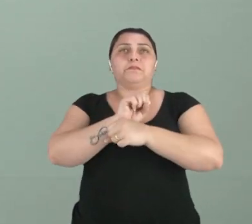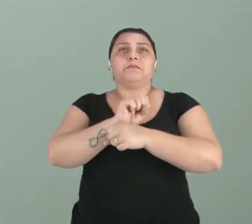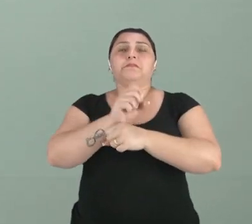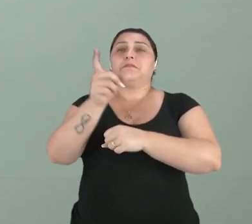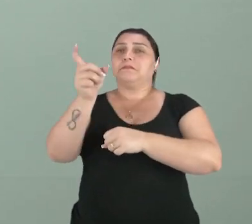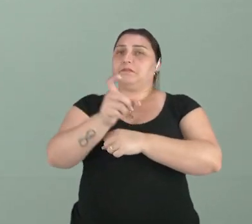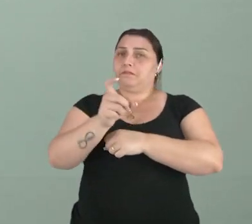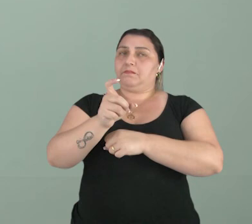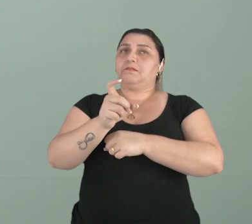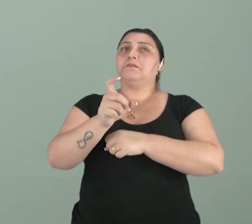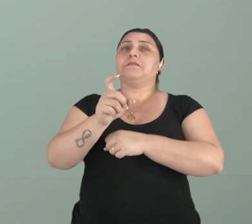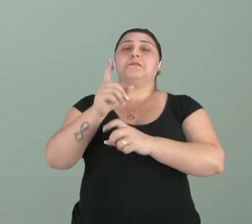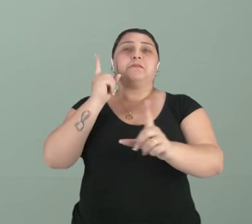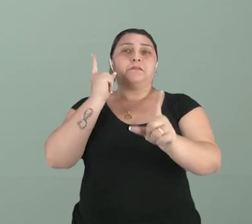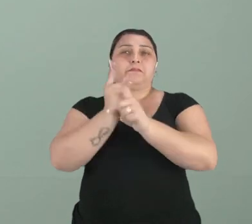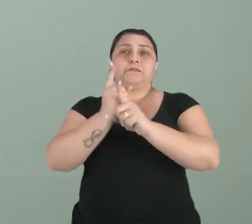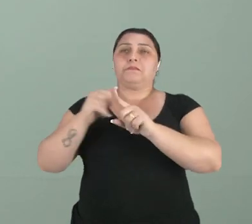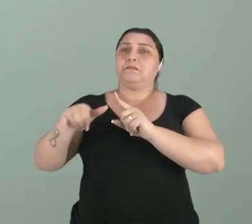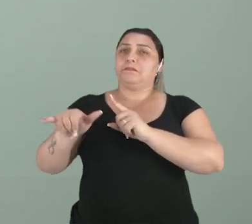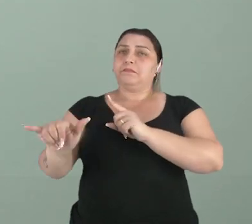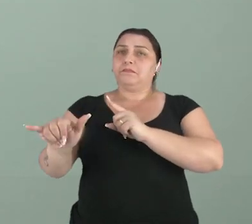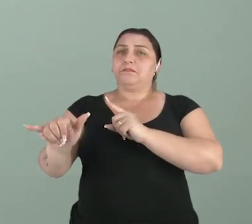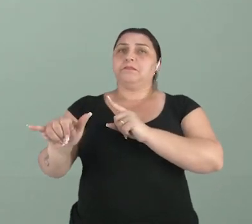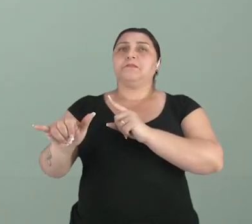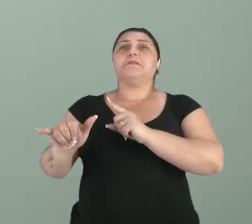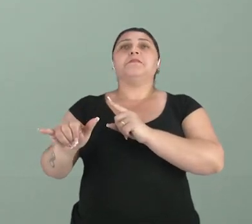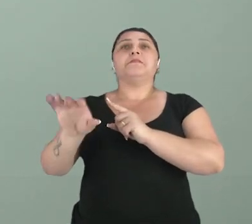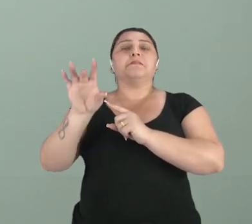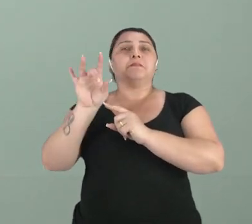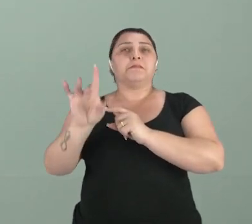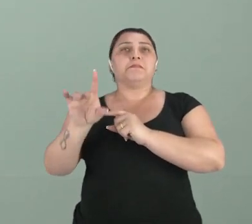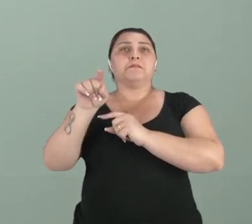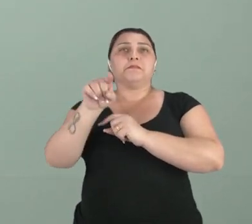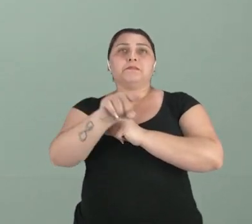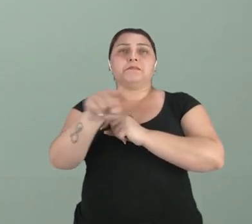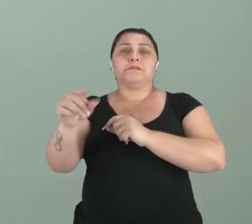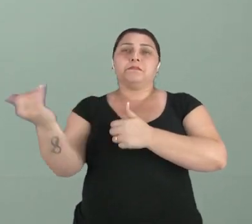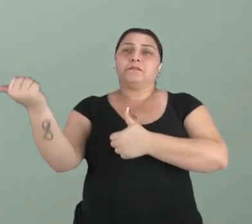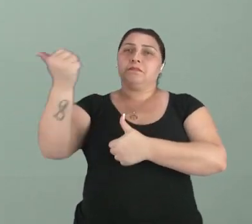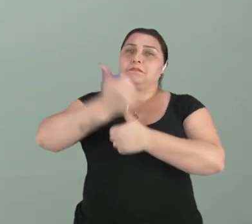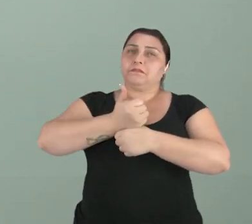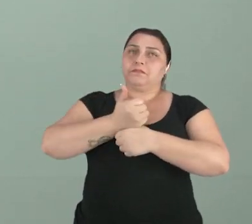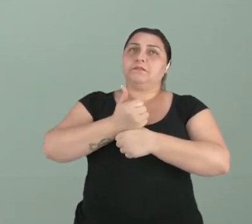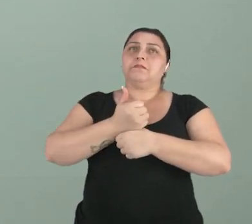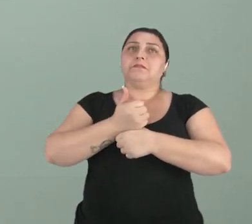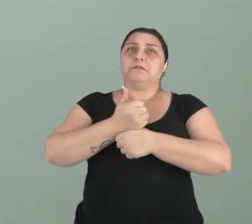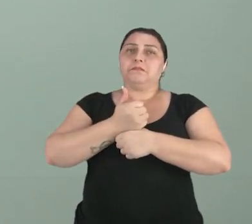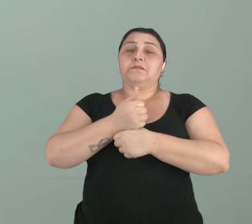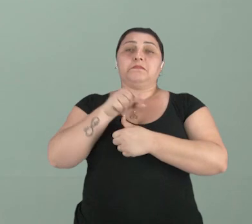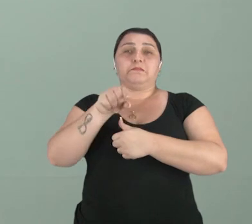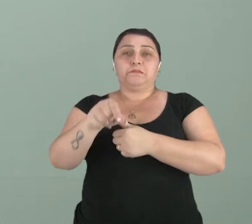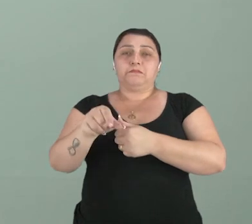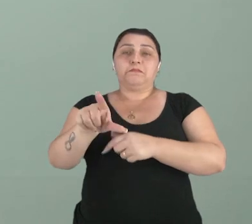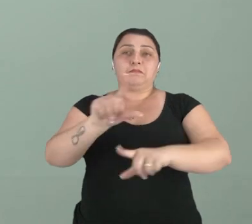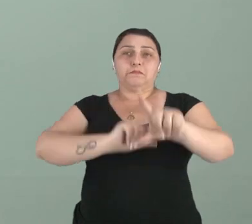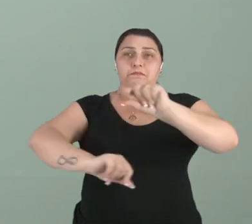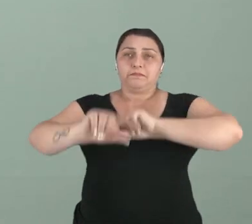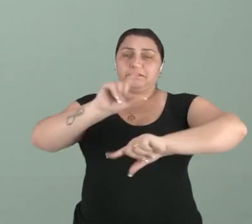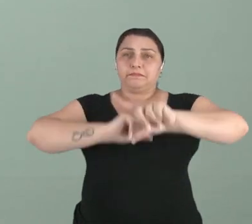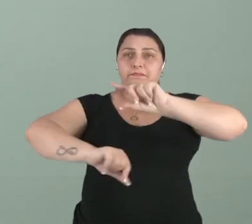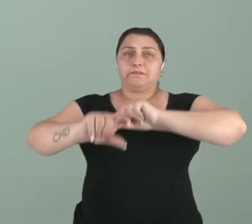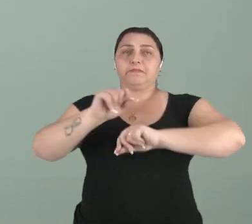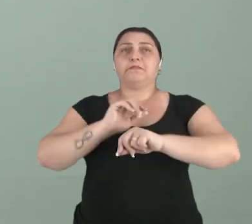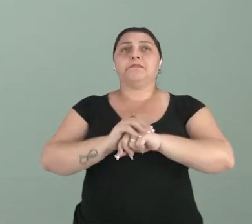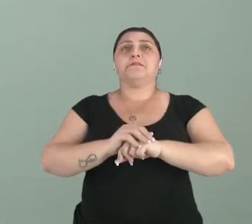do x para encontrar o y. E aí, basta vocês substituir os valores que vocês escolherem